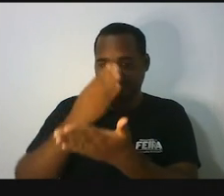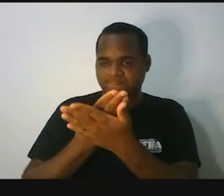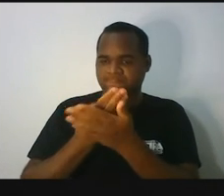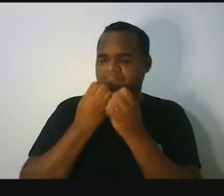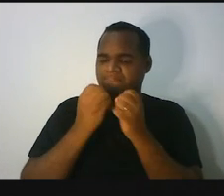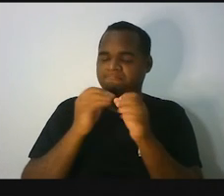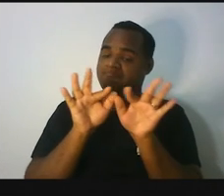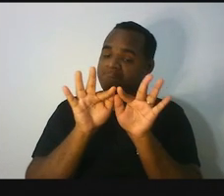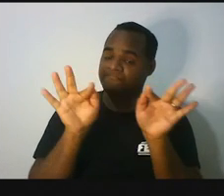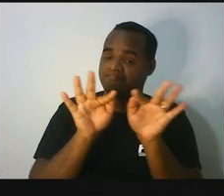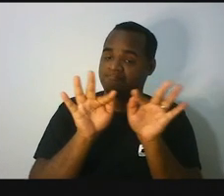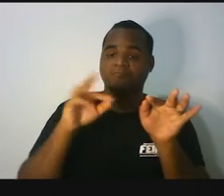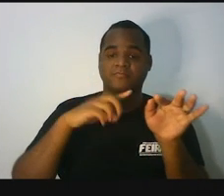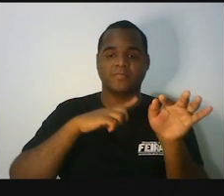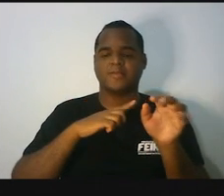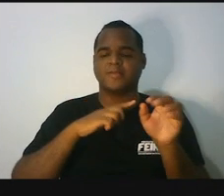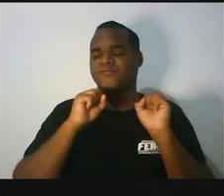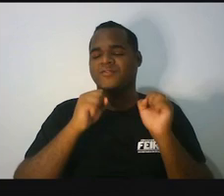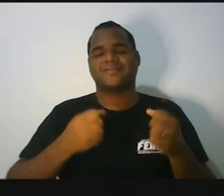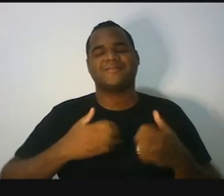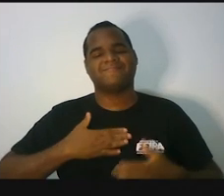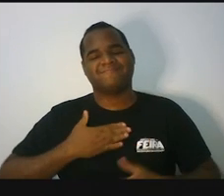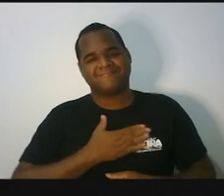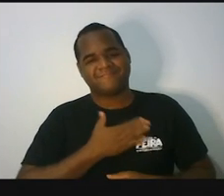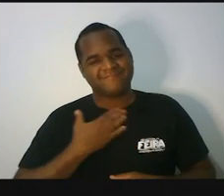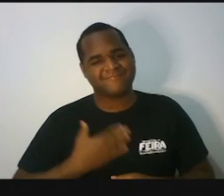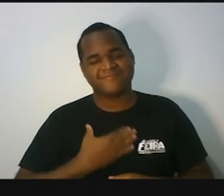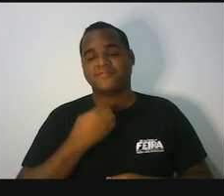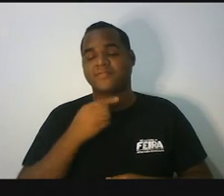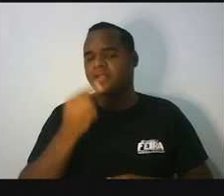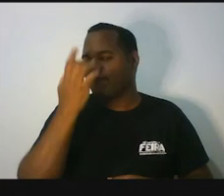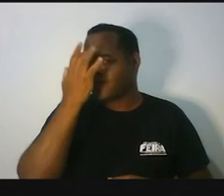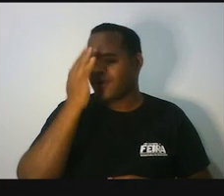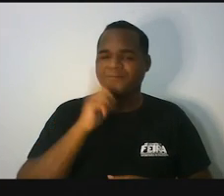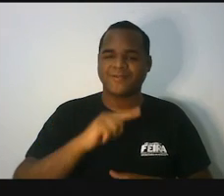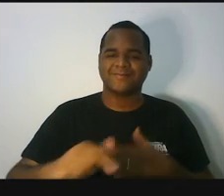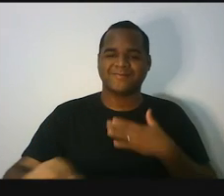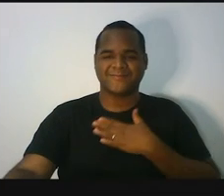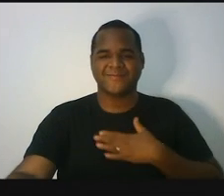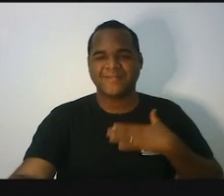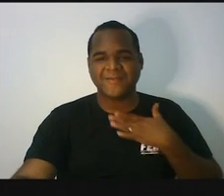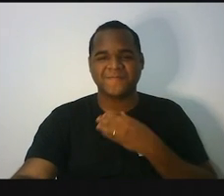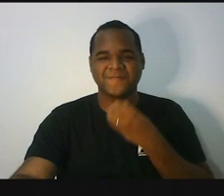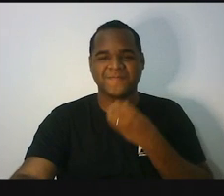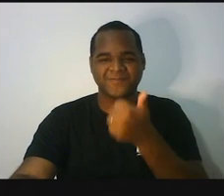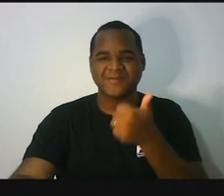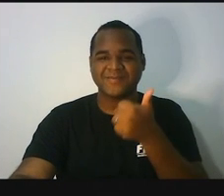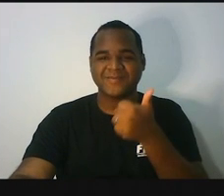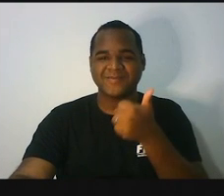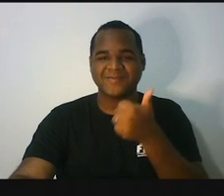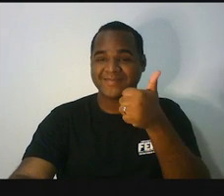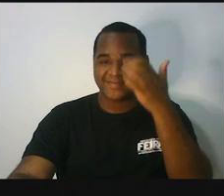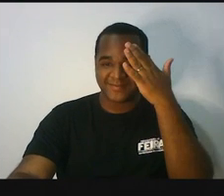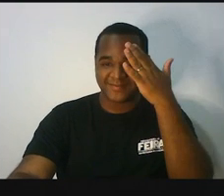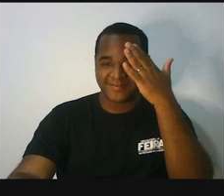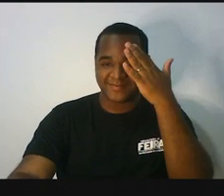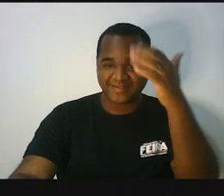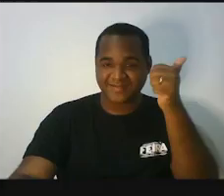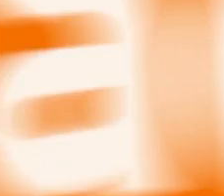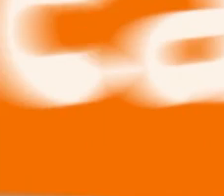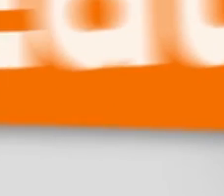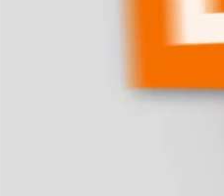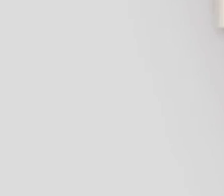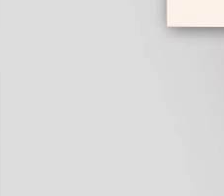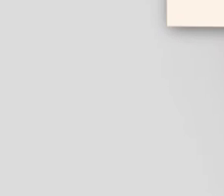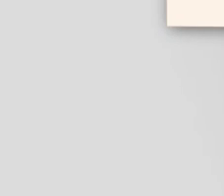mais simples muito mais mais prazerosa vai ser mais fácil você vai gostar beleza? valeu até a próxima aula bye